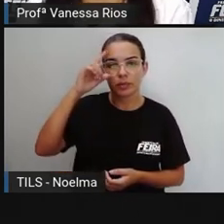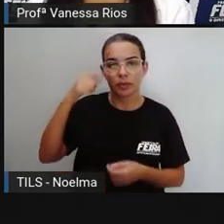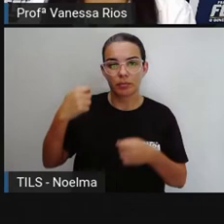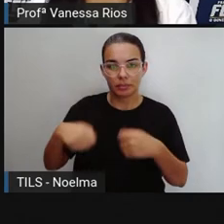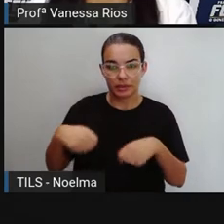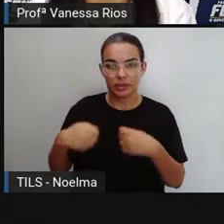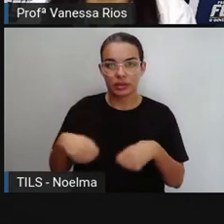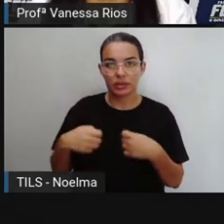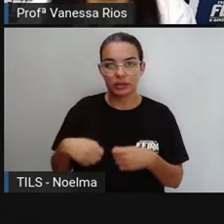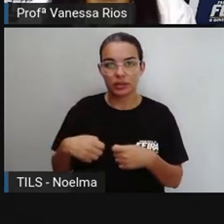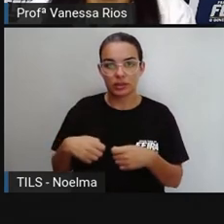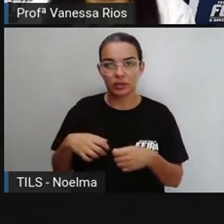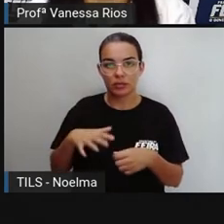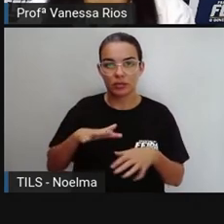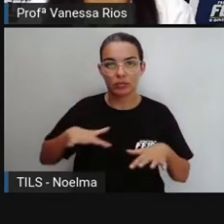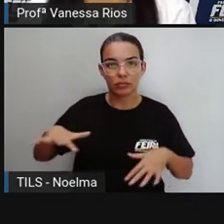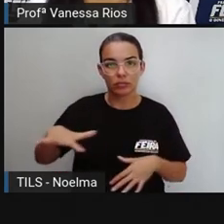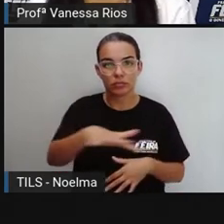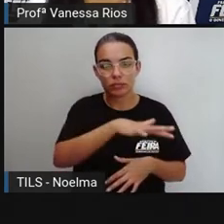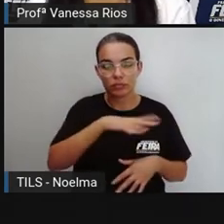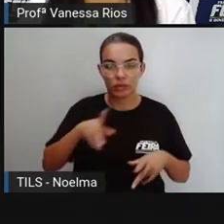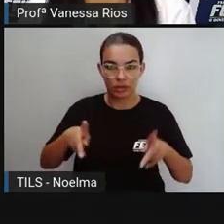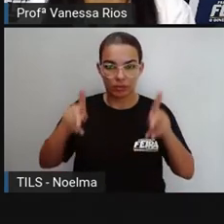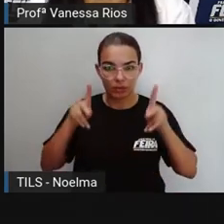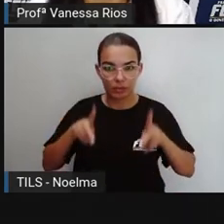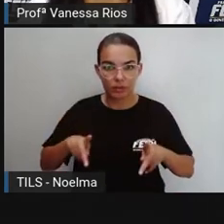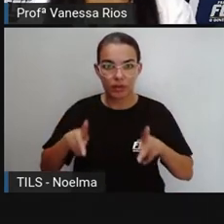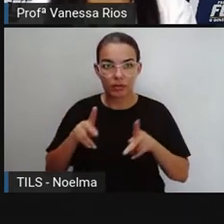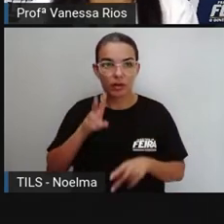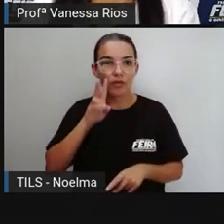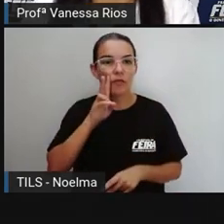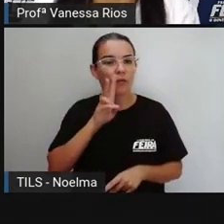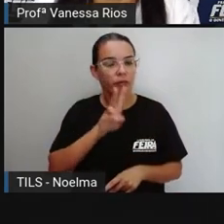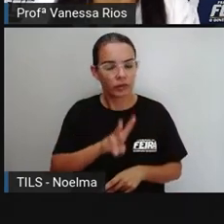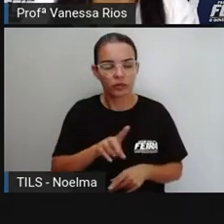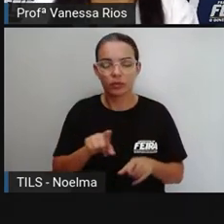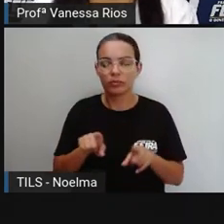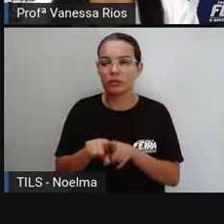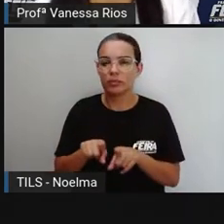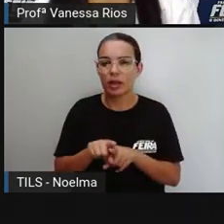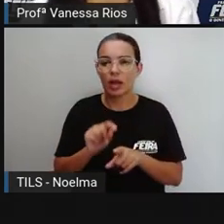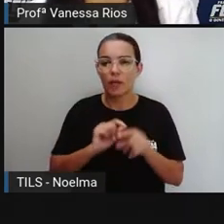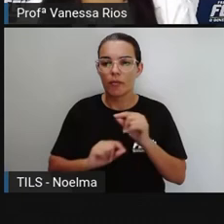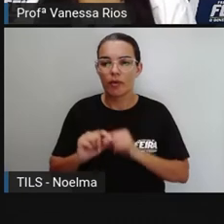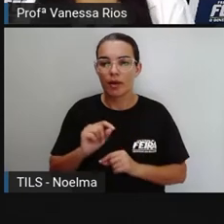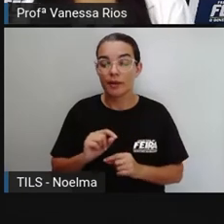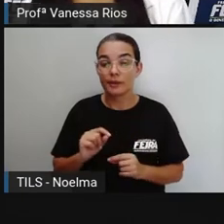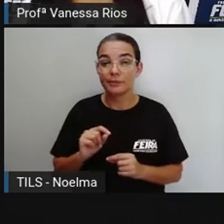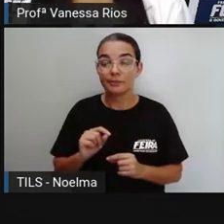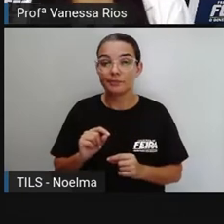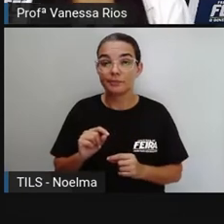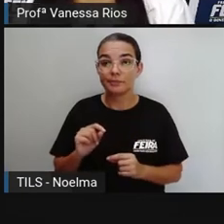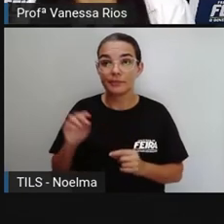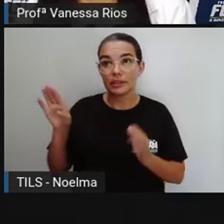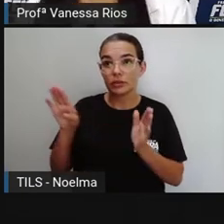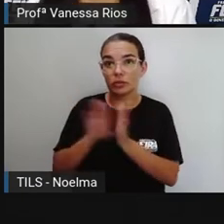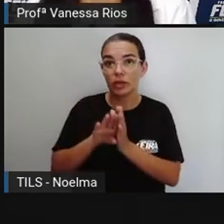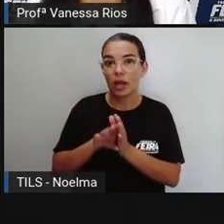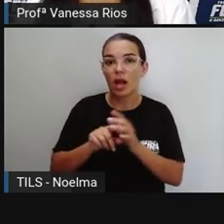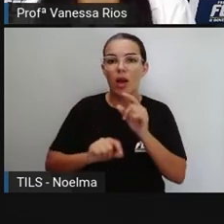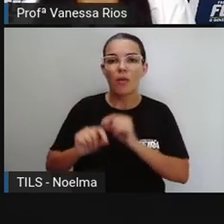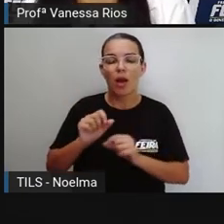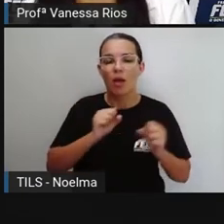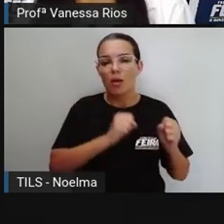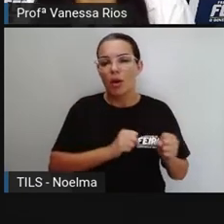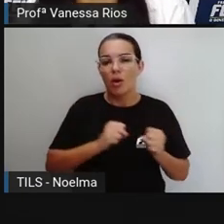necessidades da população, elas são reconhecidas, são observadas e chegam até o poder público ou